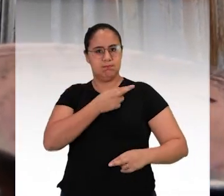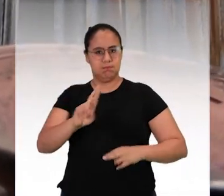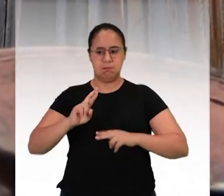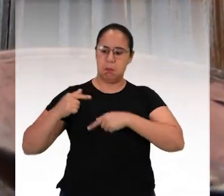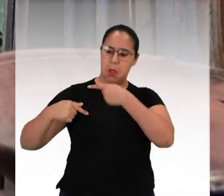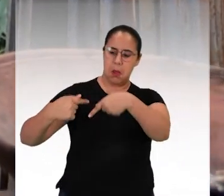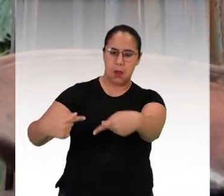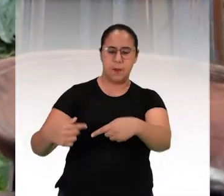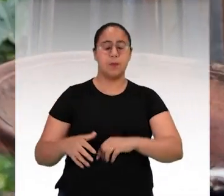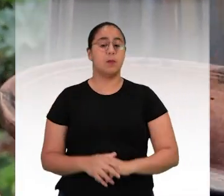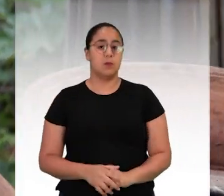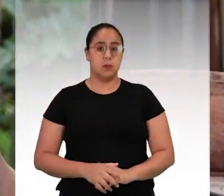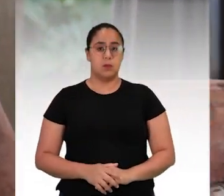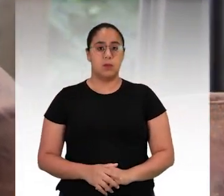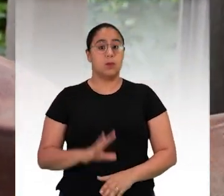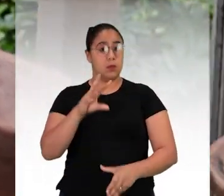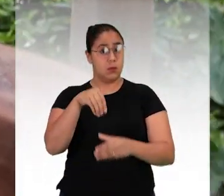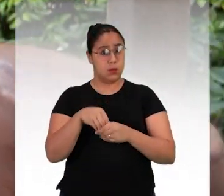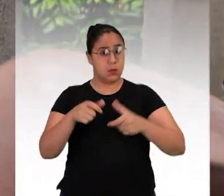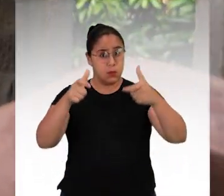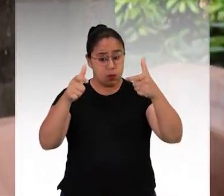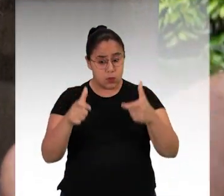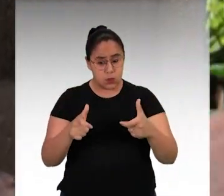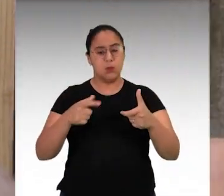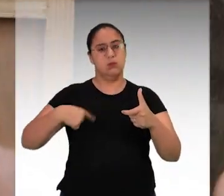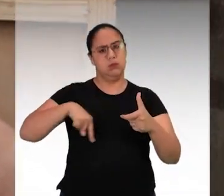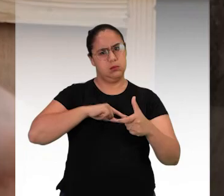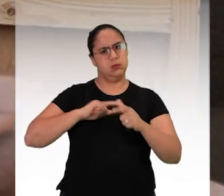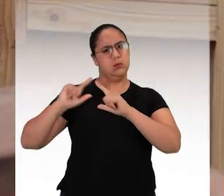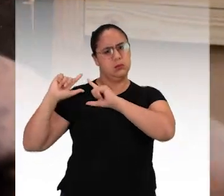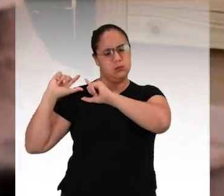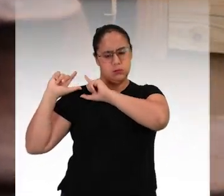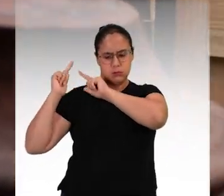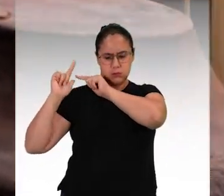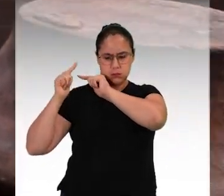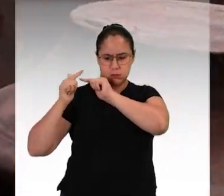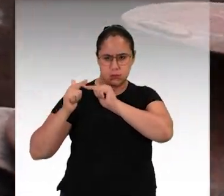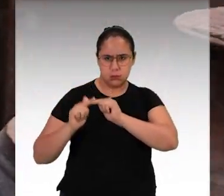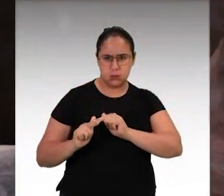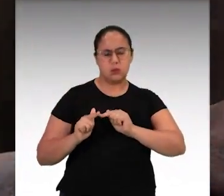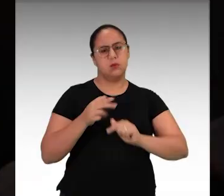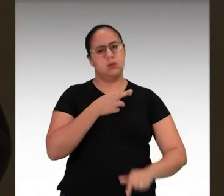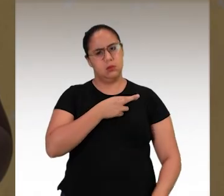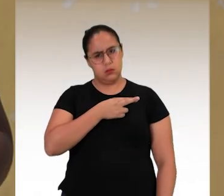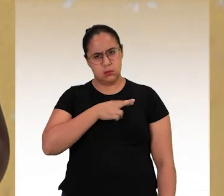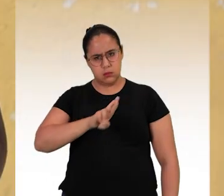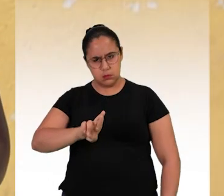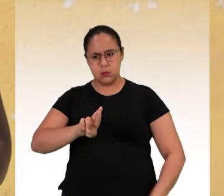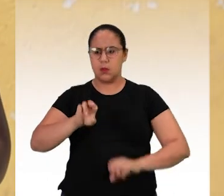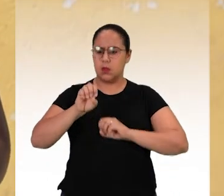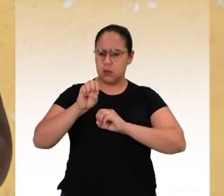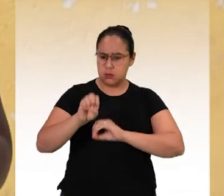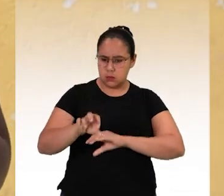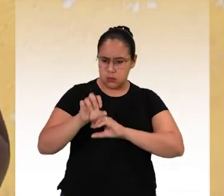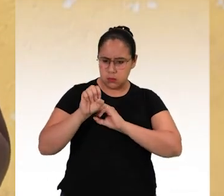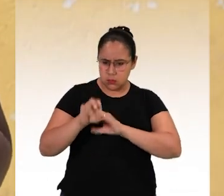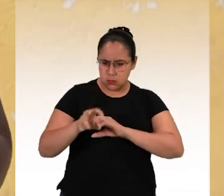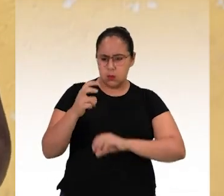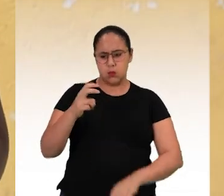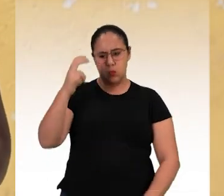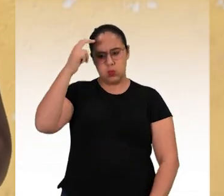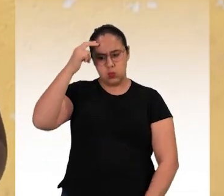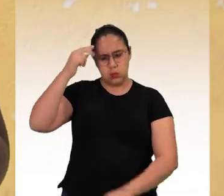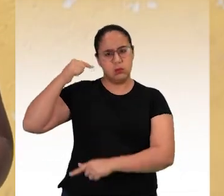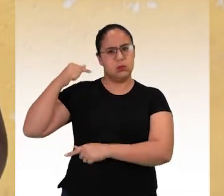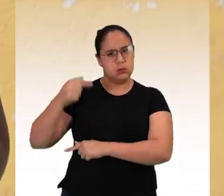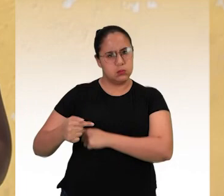culturais e religiosas. É a manutenção das tradições religiosas, é também